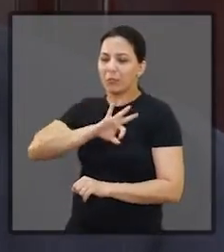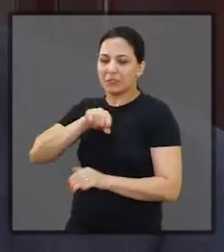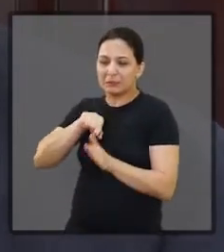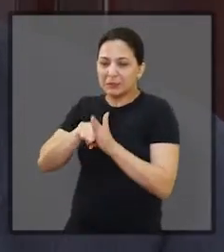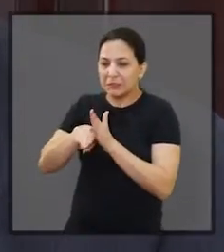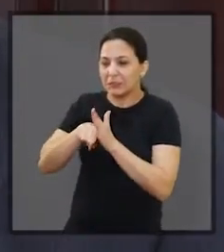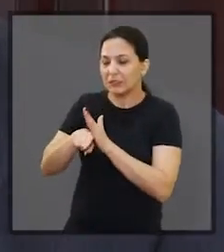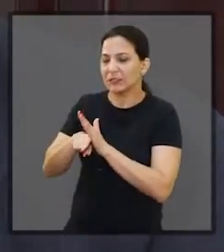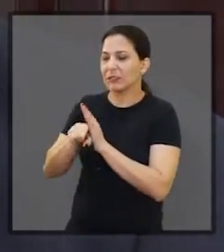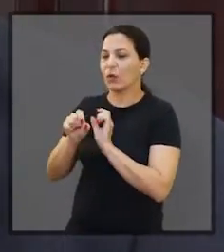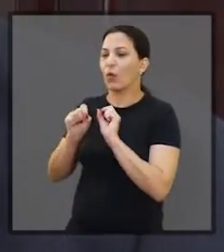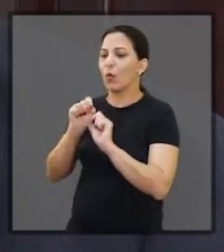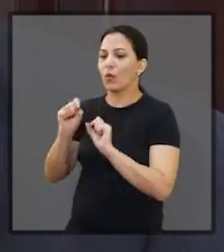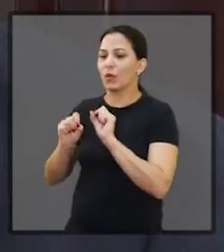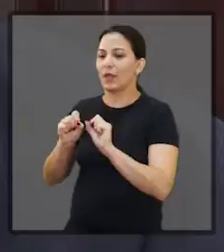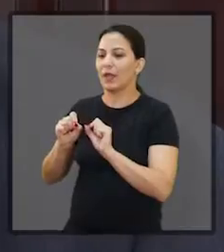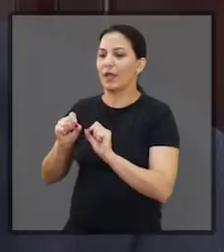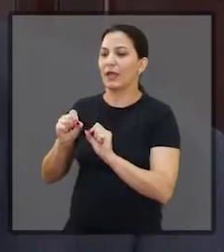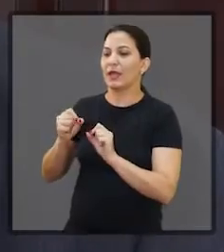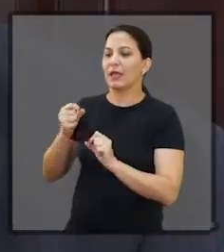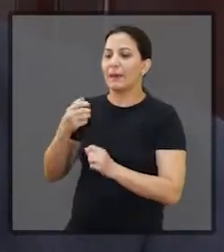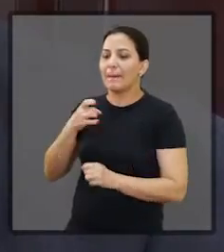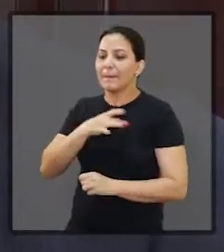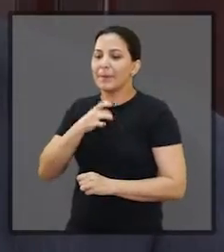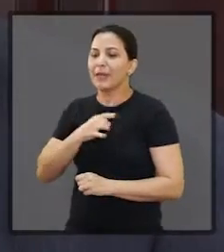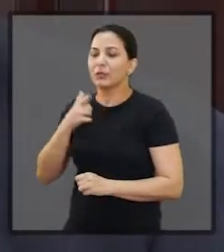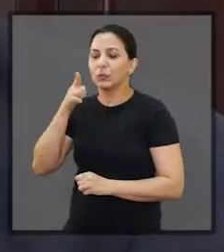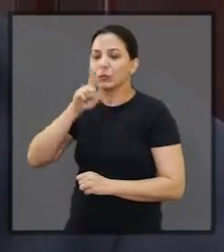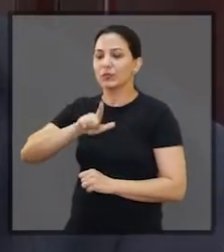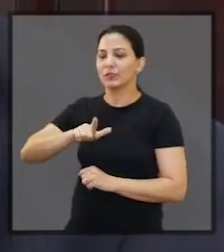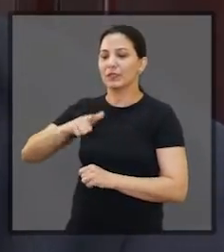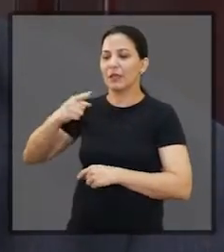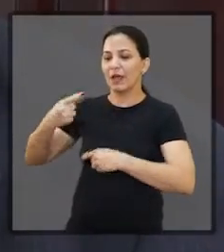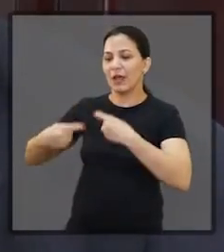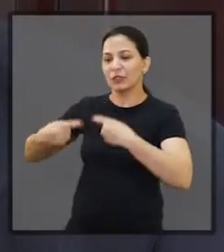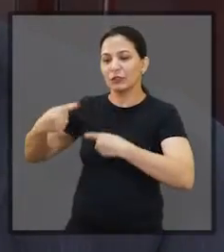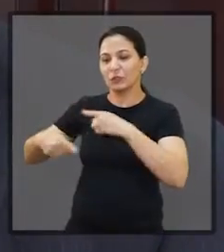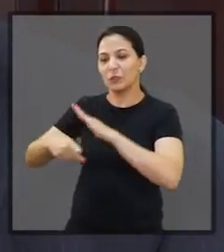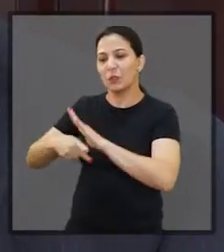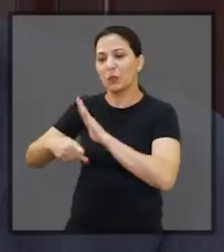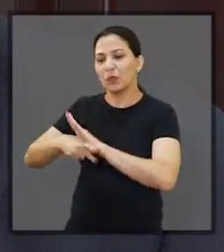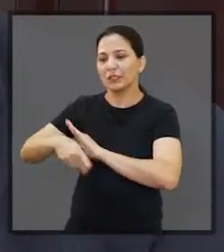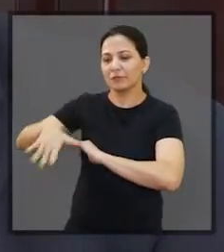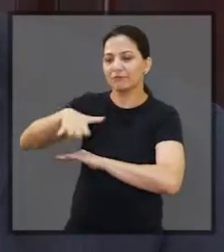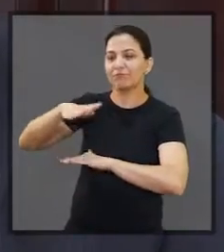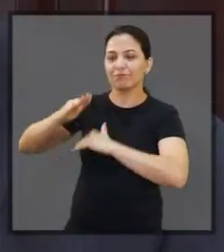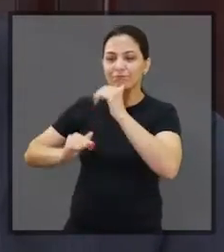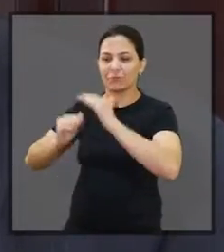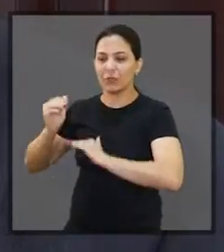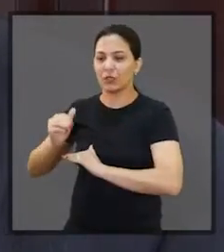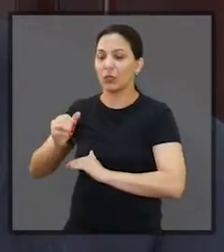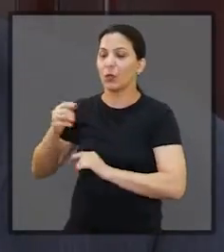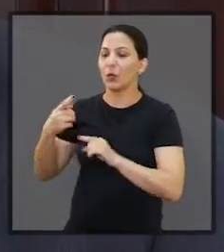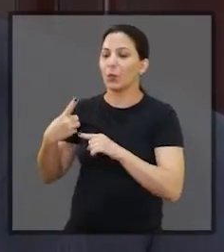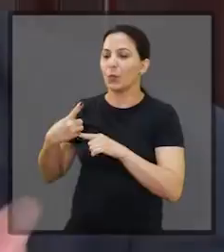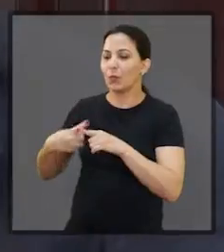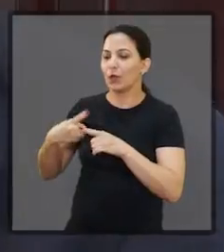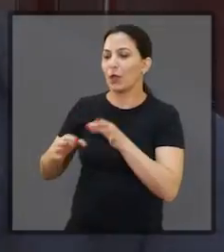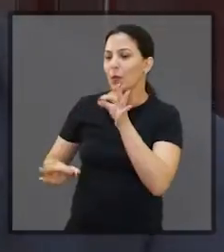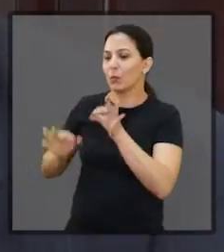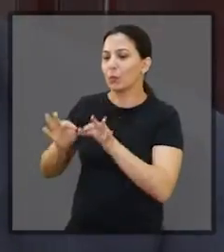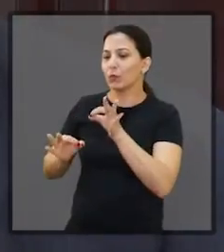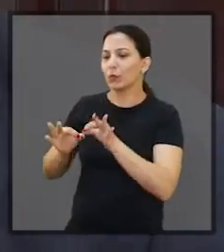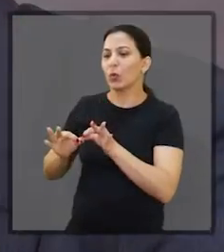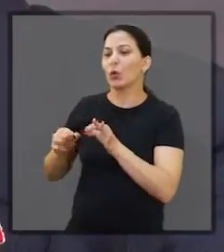policialesca, os outros poderes, as pessoas de bem, tenham medo de exercer a atividade política, porque os promotores, os juízes vão